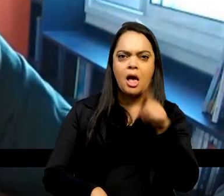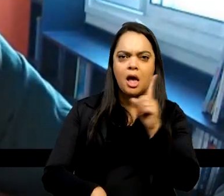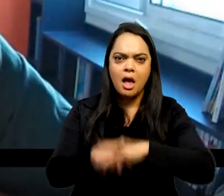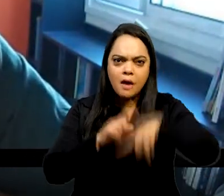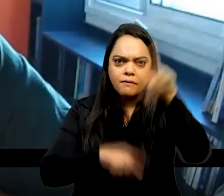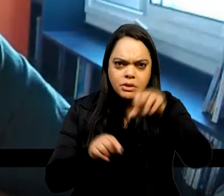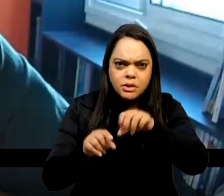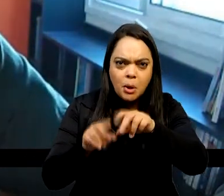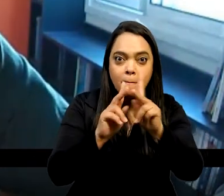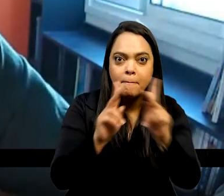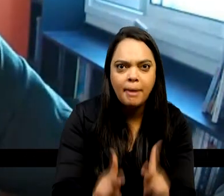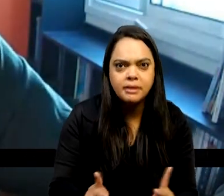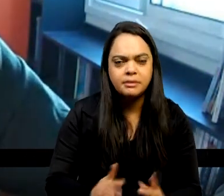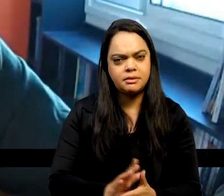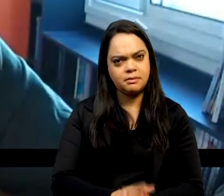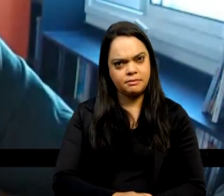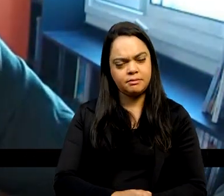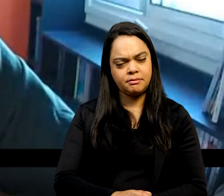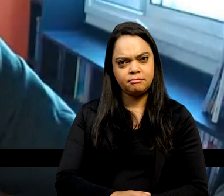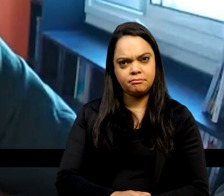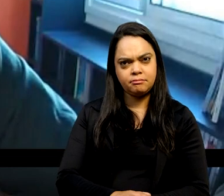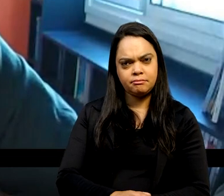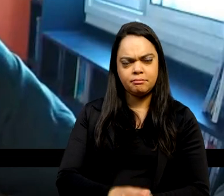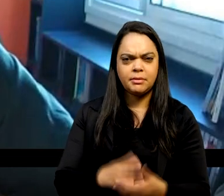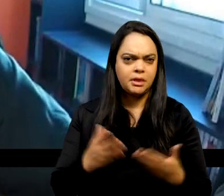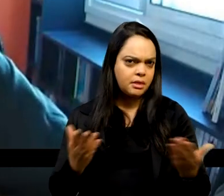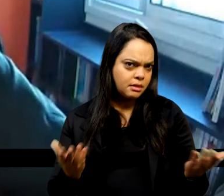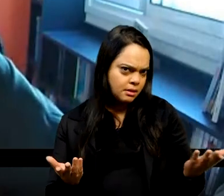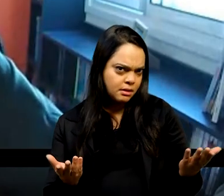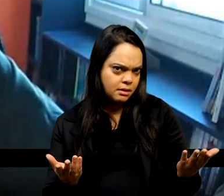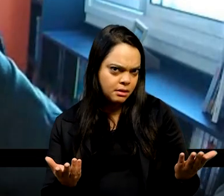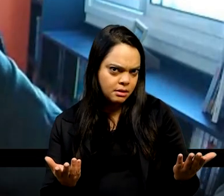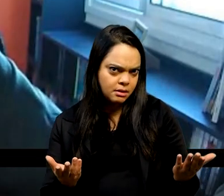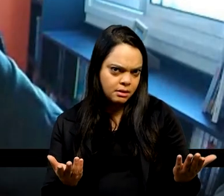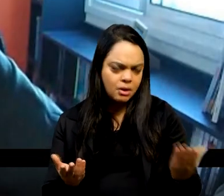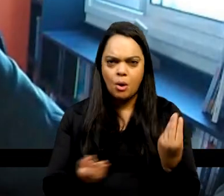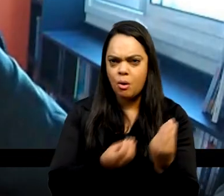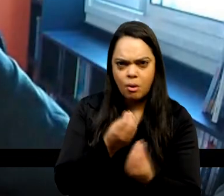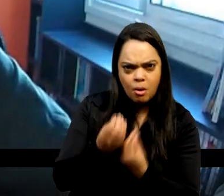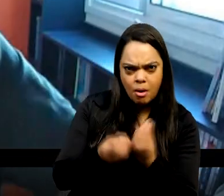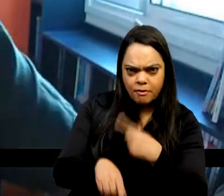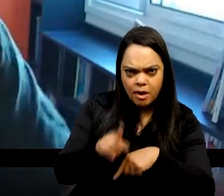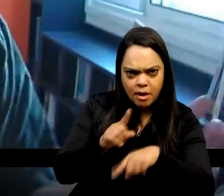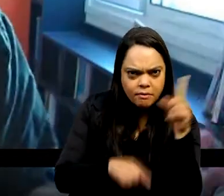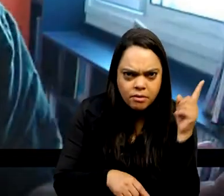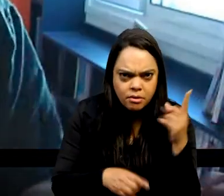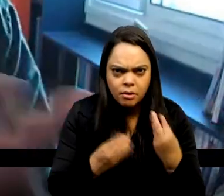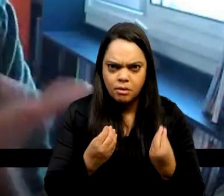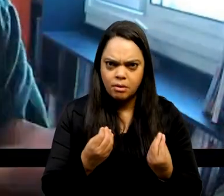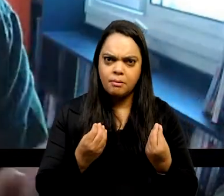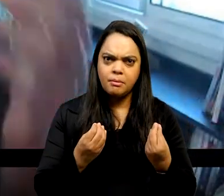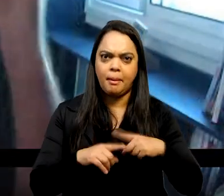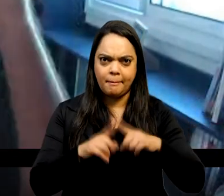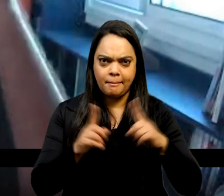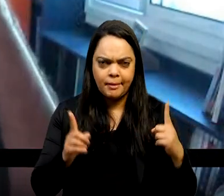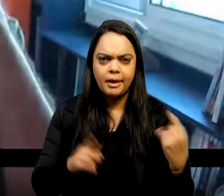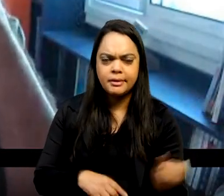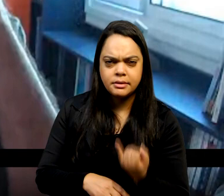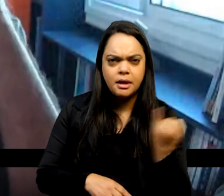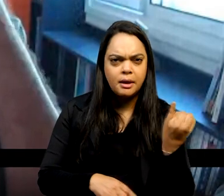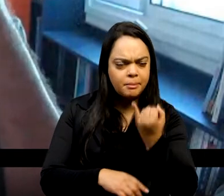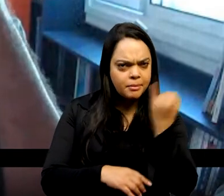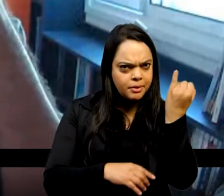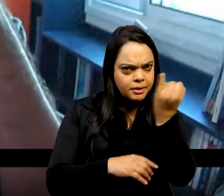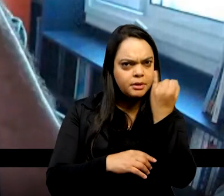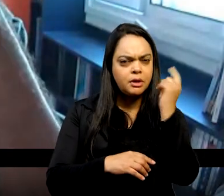porque pegava bem dizer que tinha sido uma revolução. Dava importância para o processo, dava importância, inclusive, para o acontecimento, para a